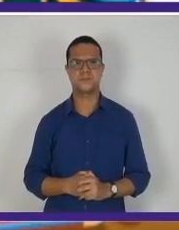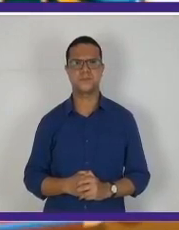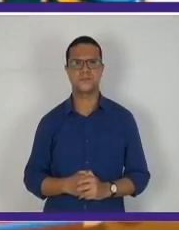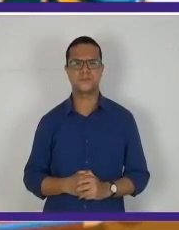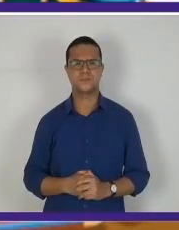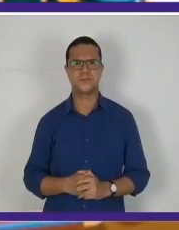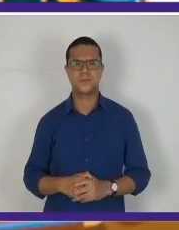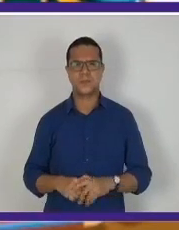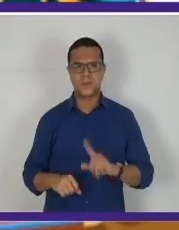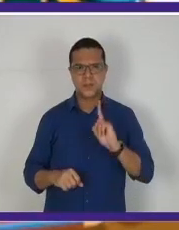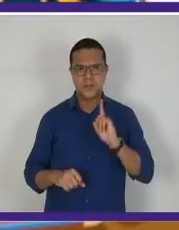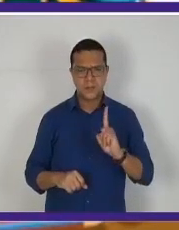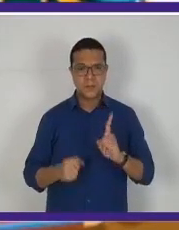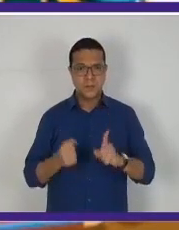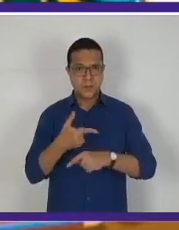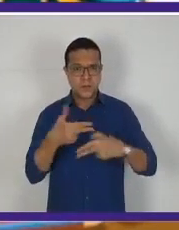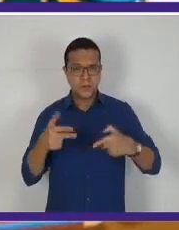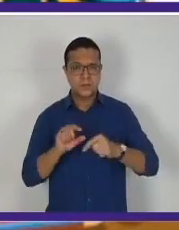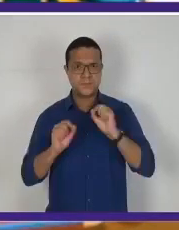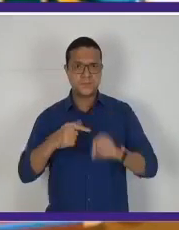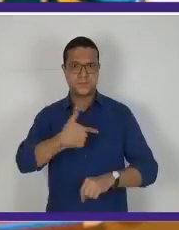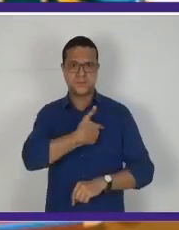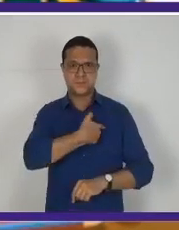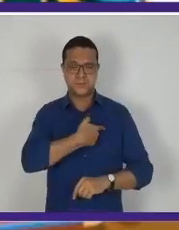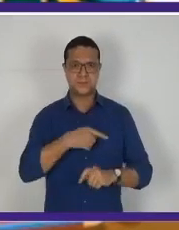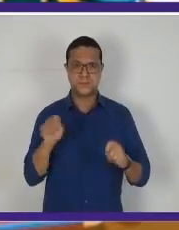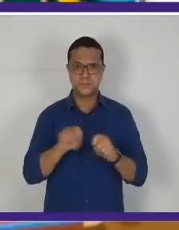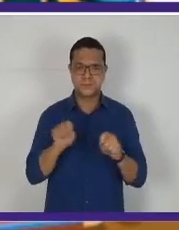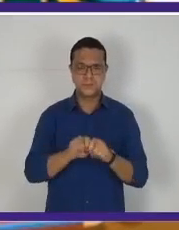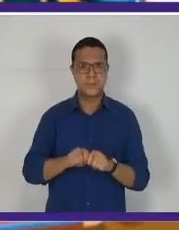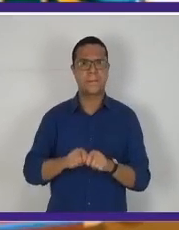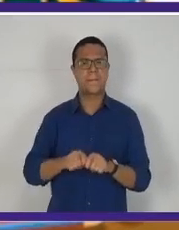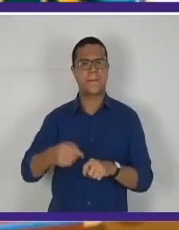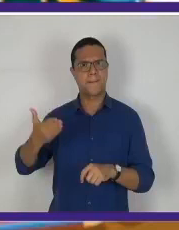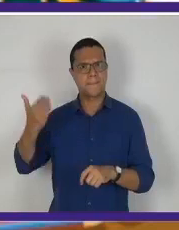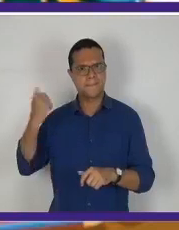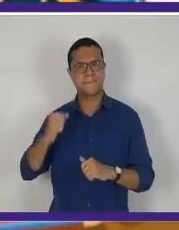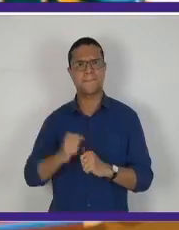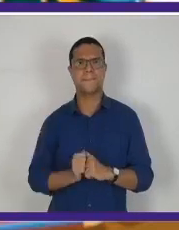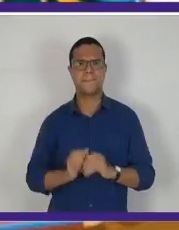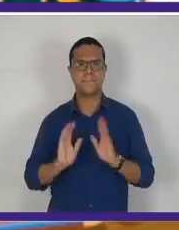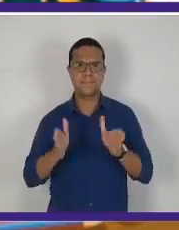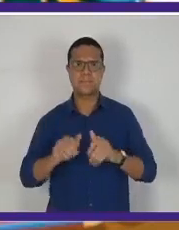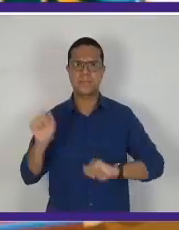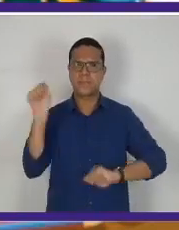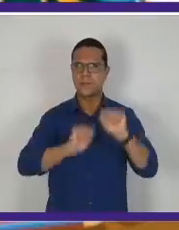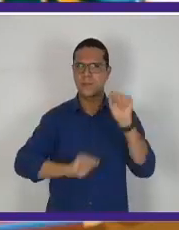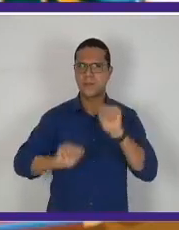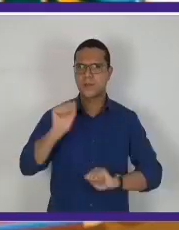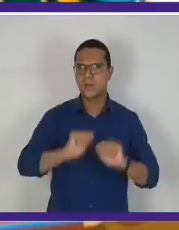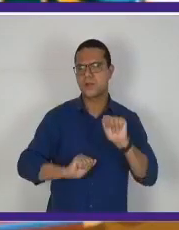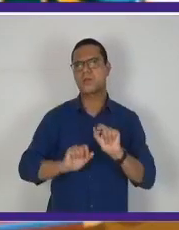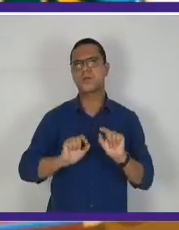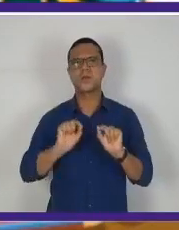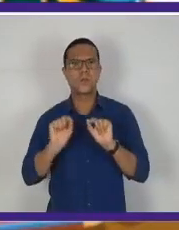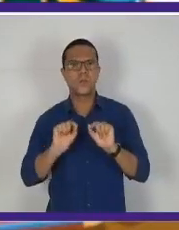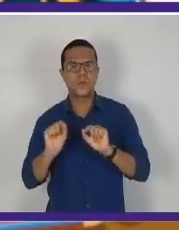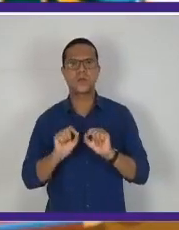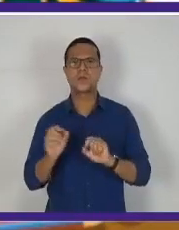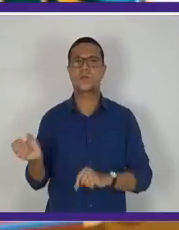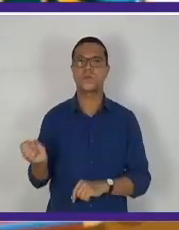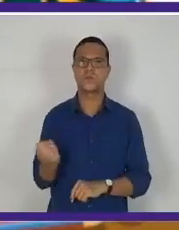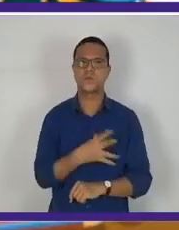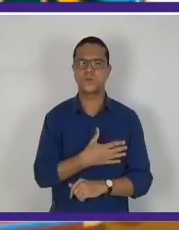Uma das medidas tomadas por Getúlio Vargas, dentro desse novo formato de administração, é a elaboração de uma